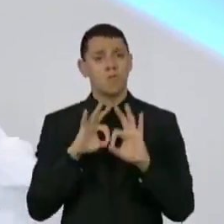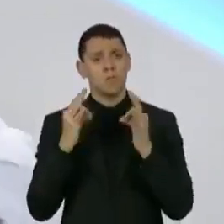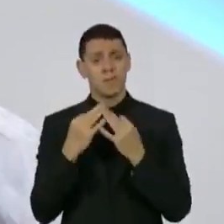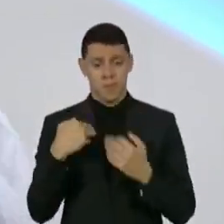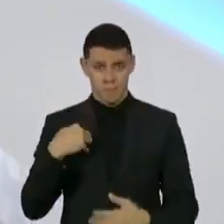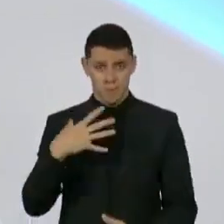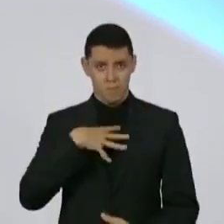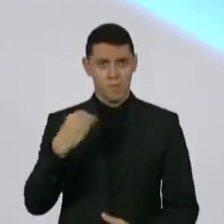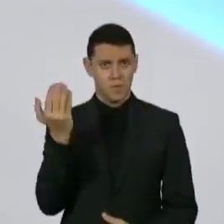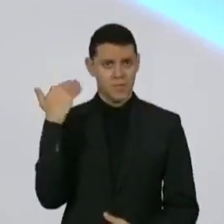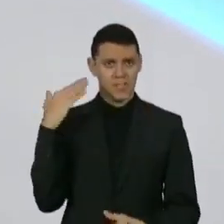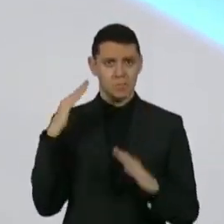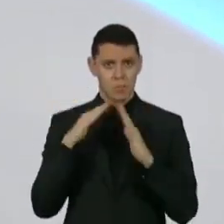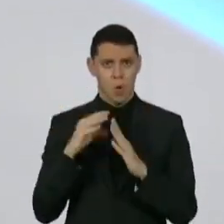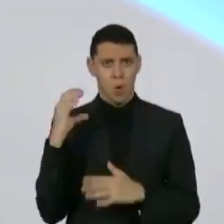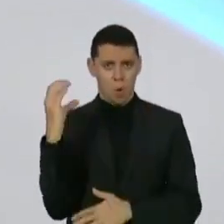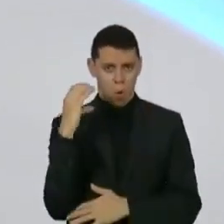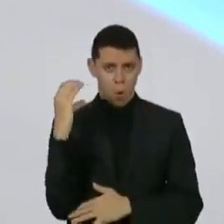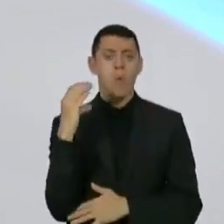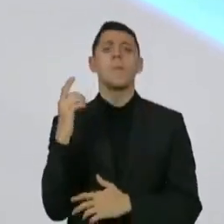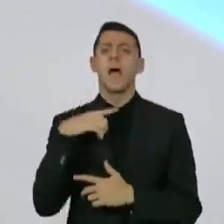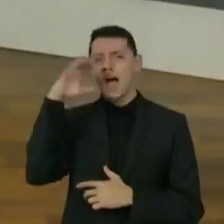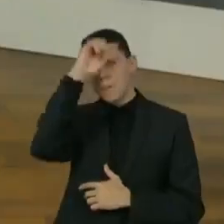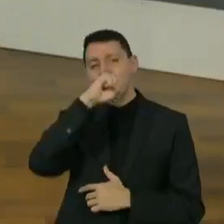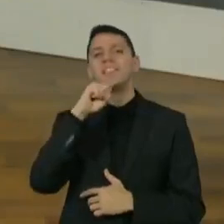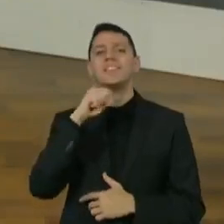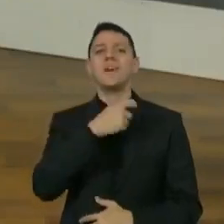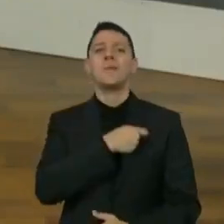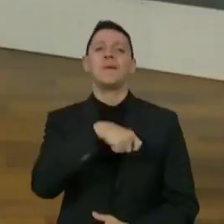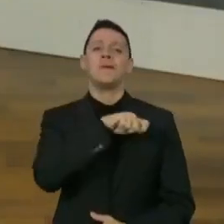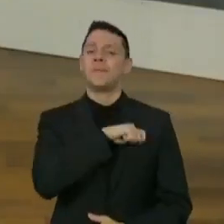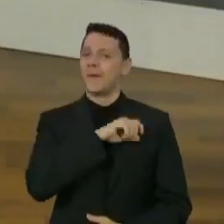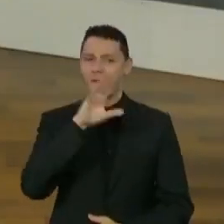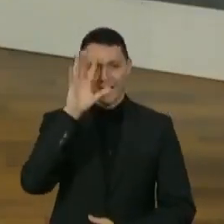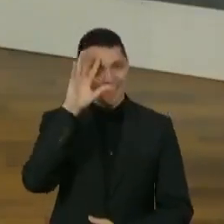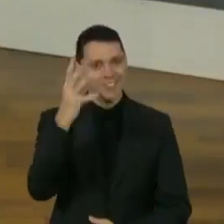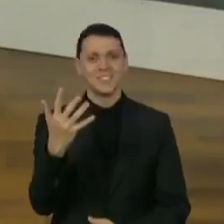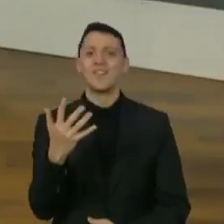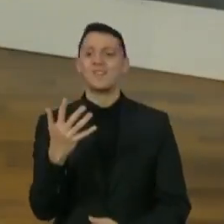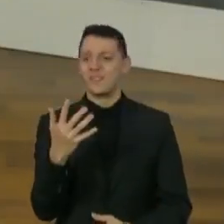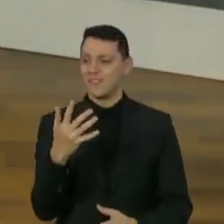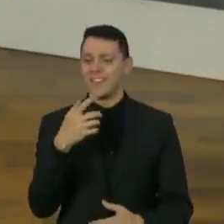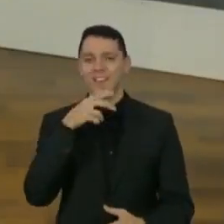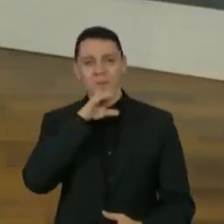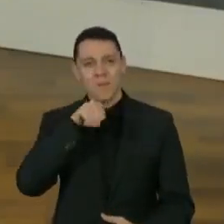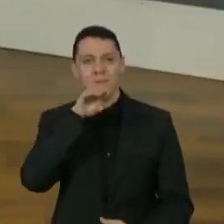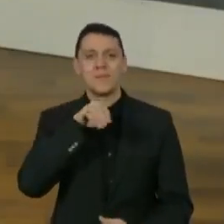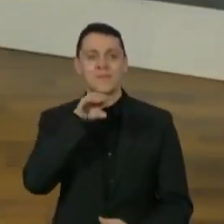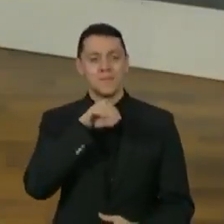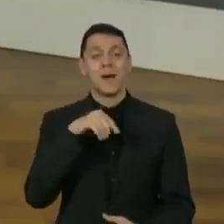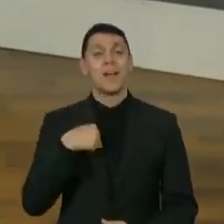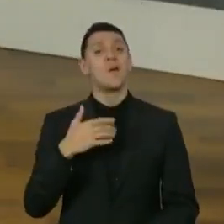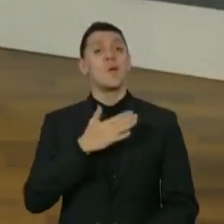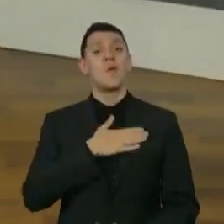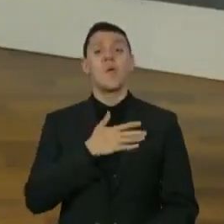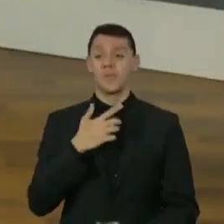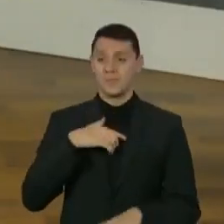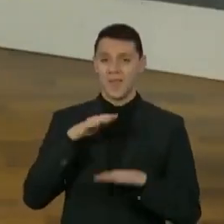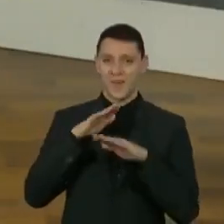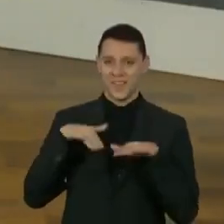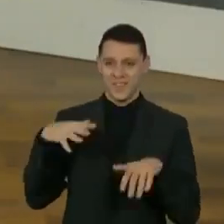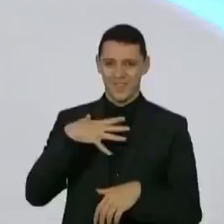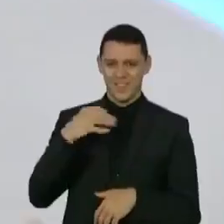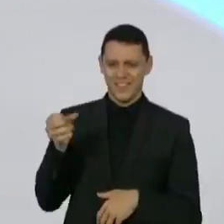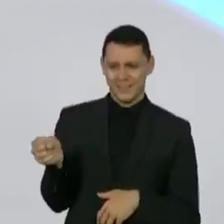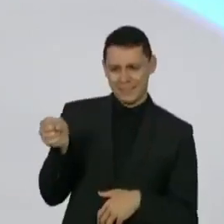Colômbia, aprenderam a falar espanhol, se viraram, eu gosto muito de botar minhas crianças em situações difíceis em que eles